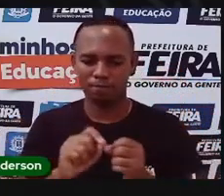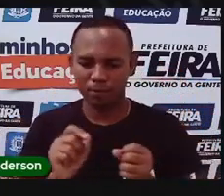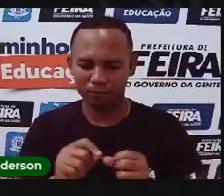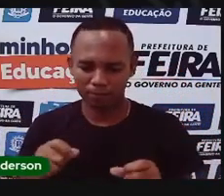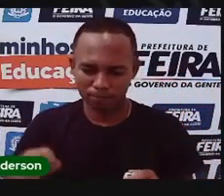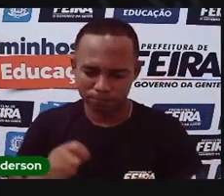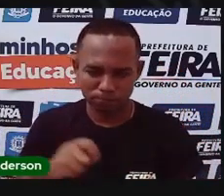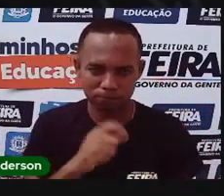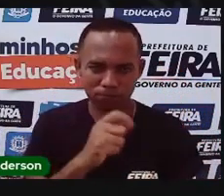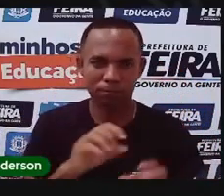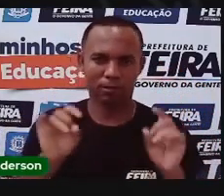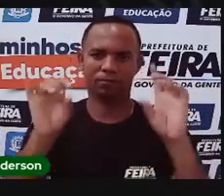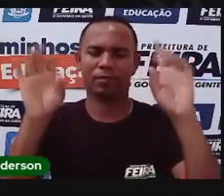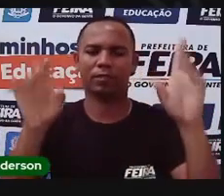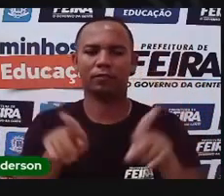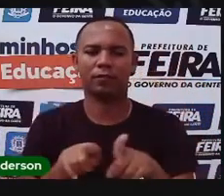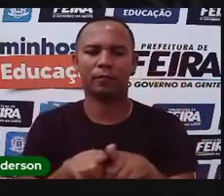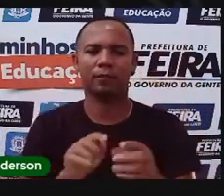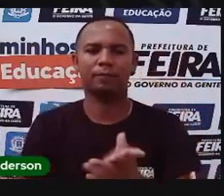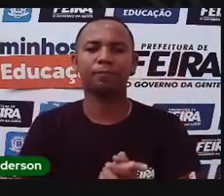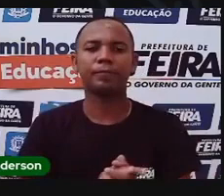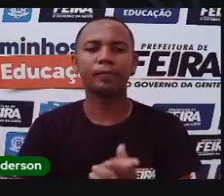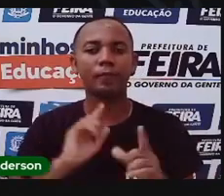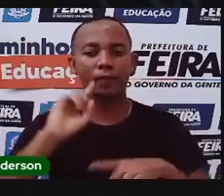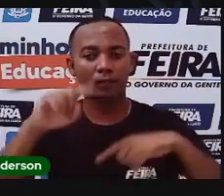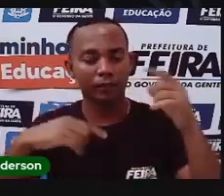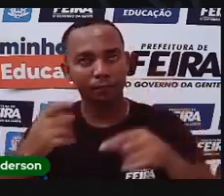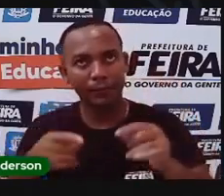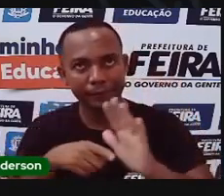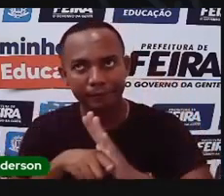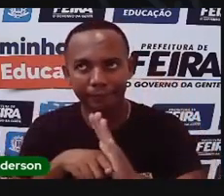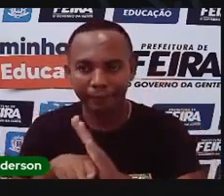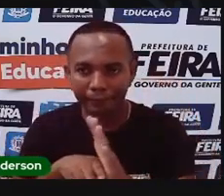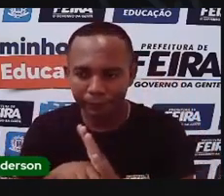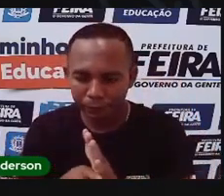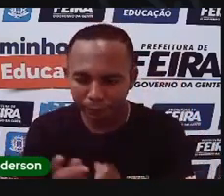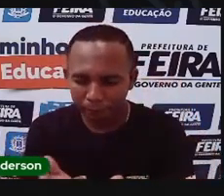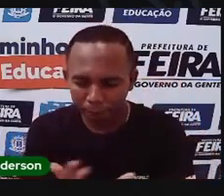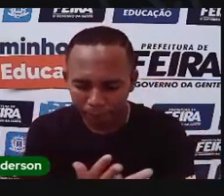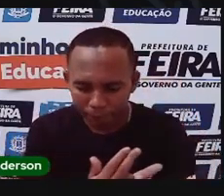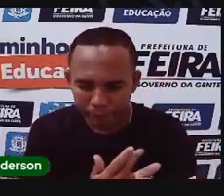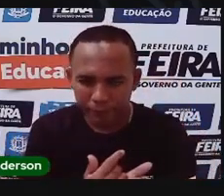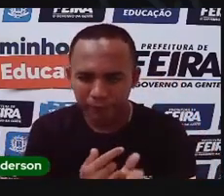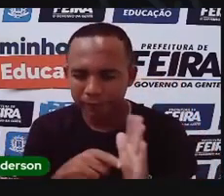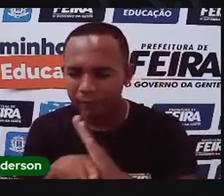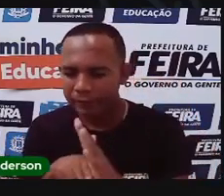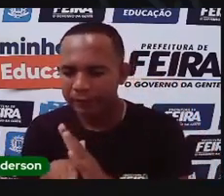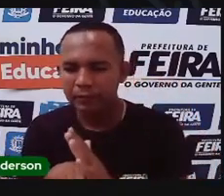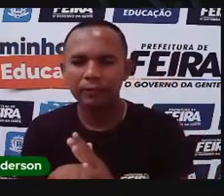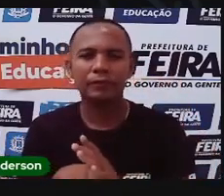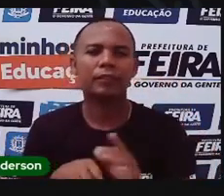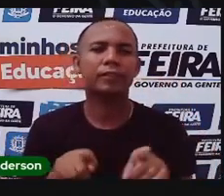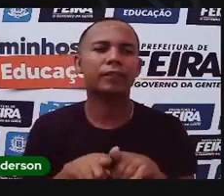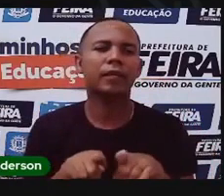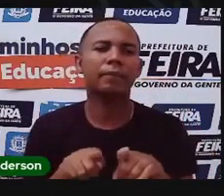fazer para ela. Bom, após a análise das imagens que vocês irão receber, peça auxílio dos